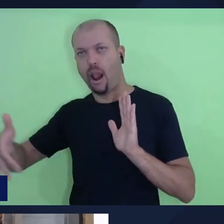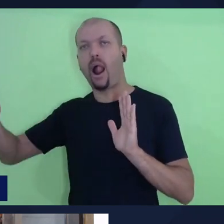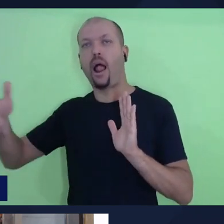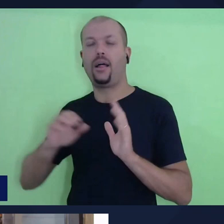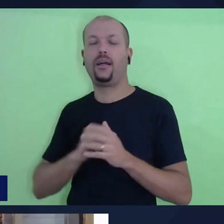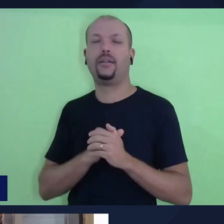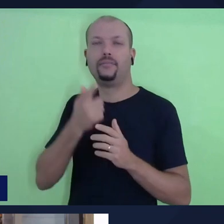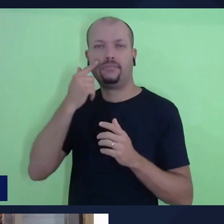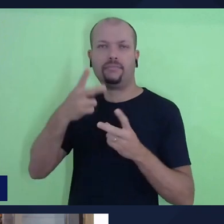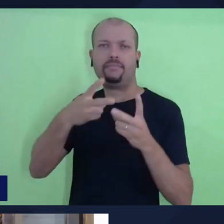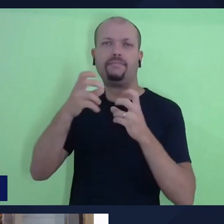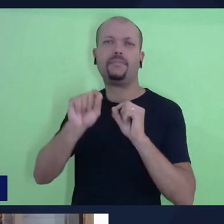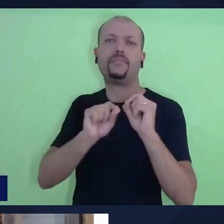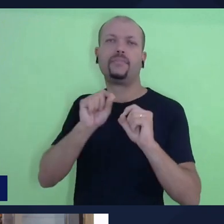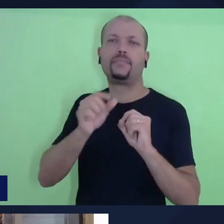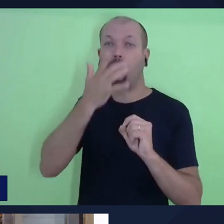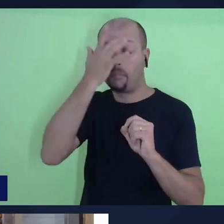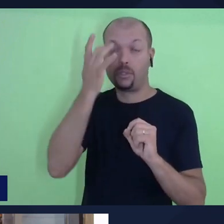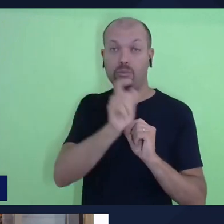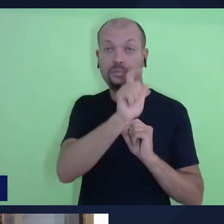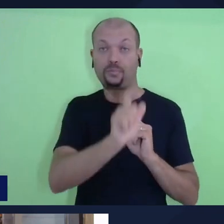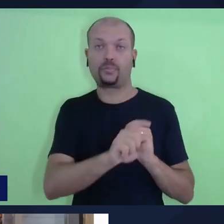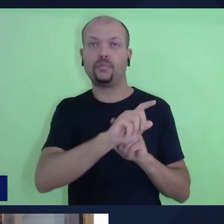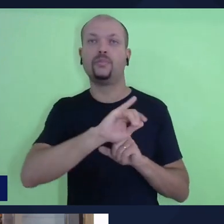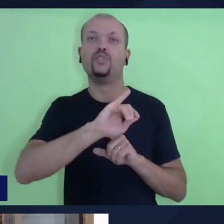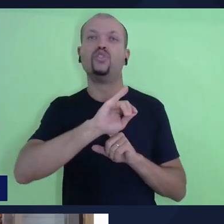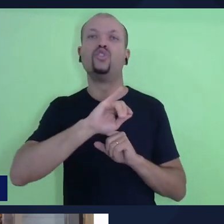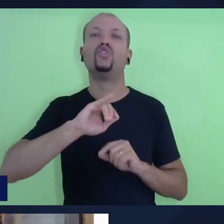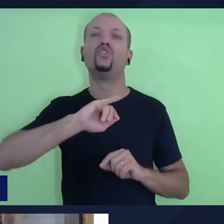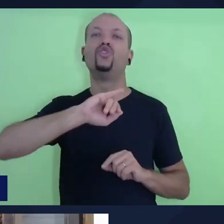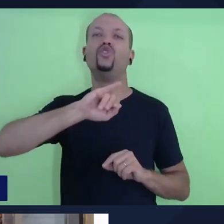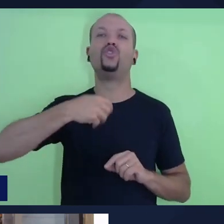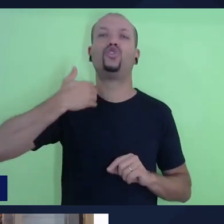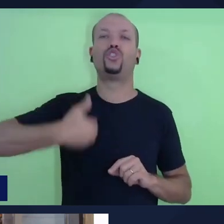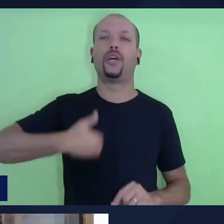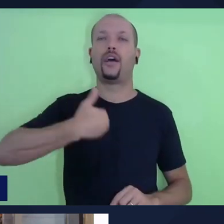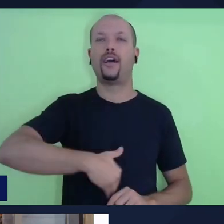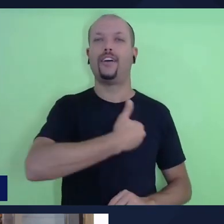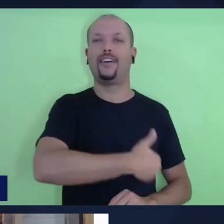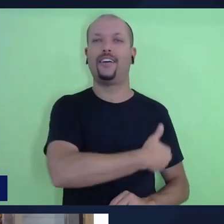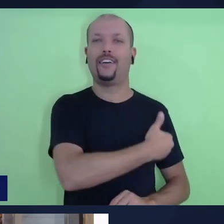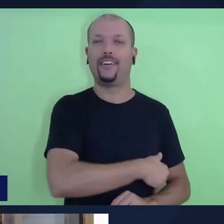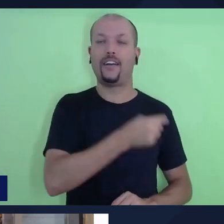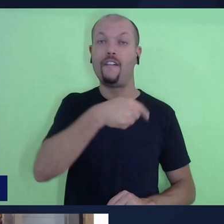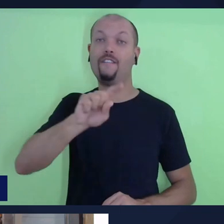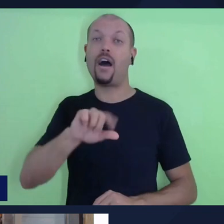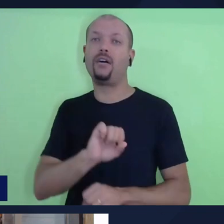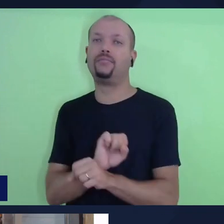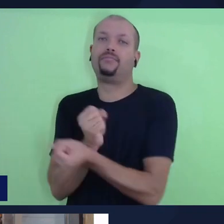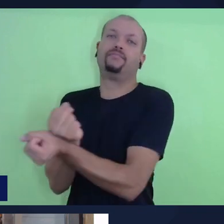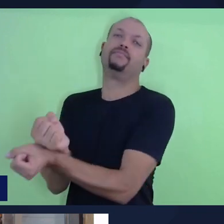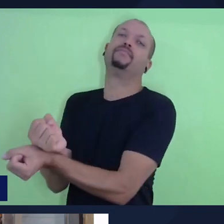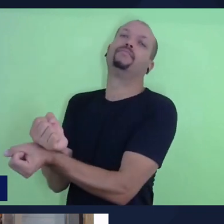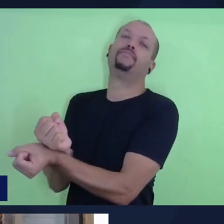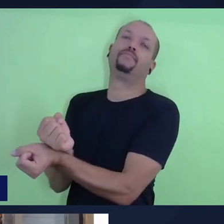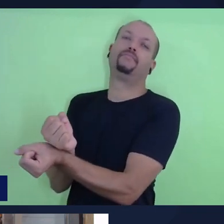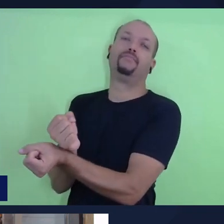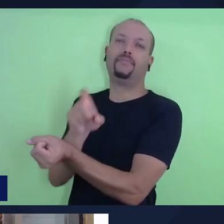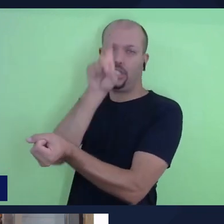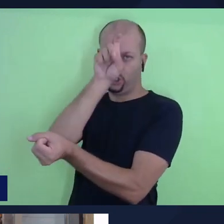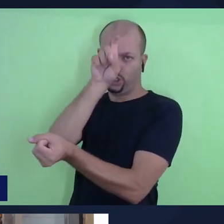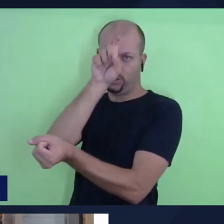vê apresentado um personagem, José, que vai como escravo para o Egito. E aí é interessante que, tanto